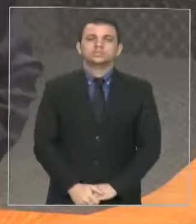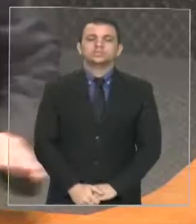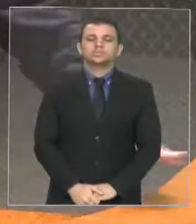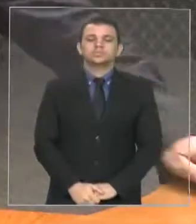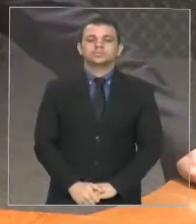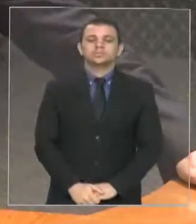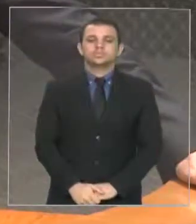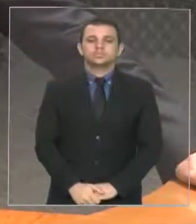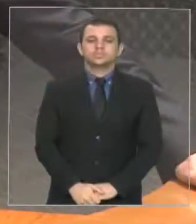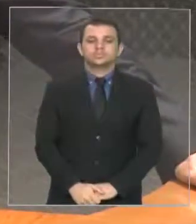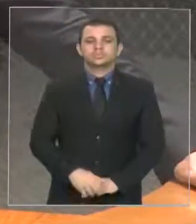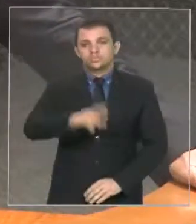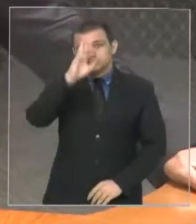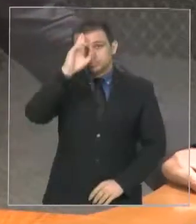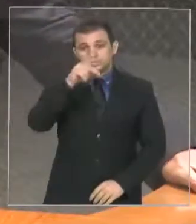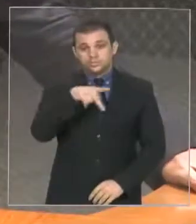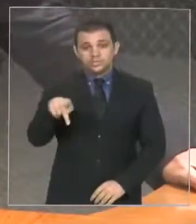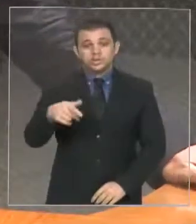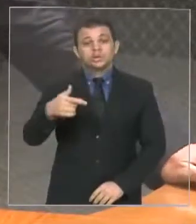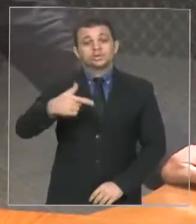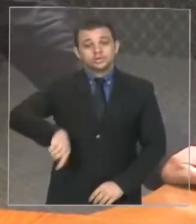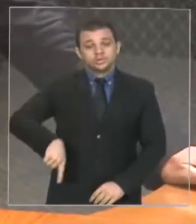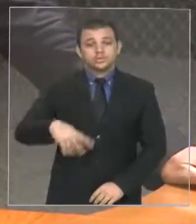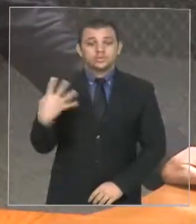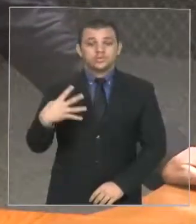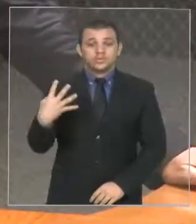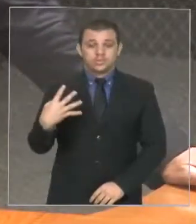Presidente, pela quarta vez consecutiva,